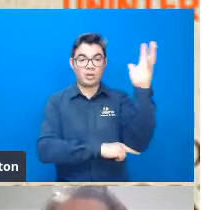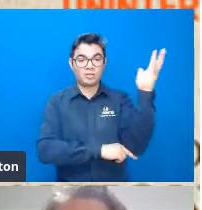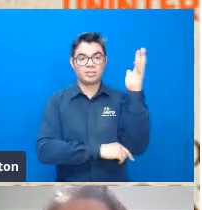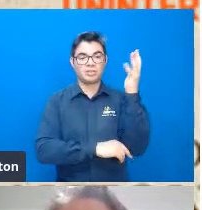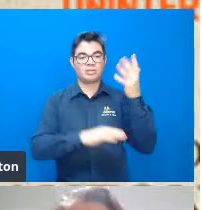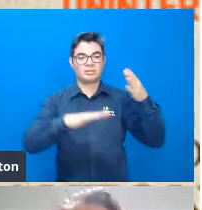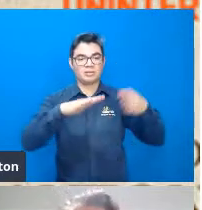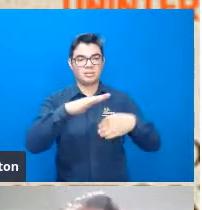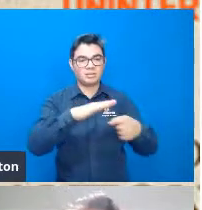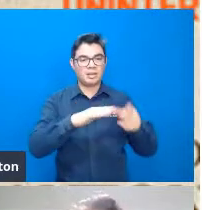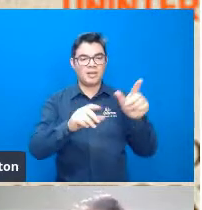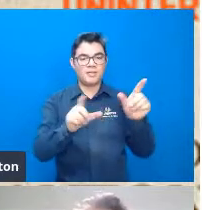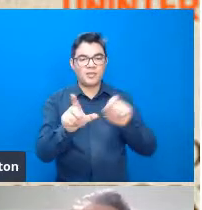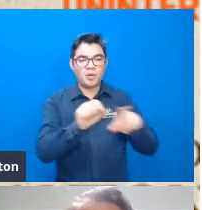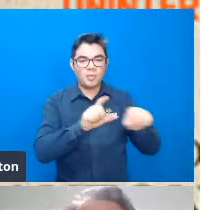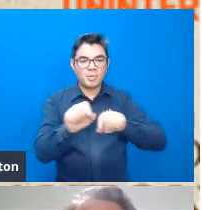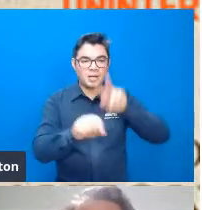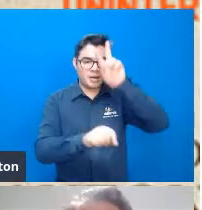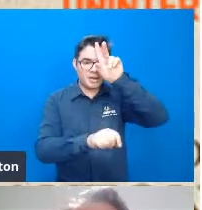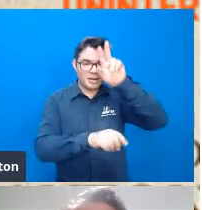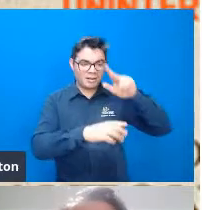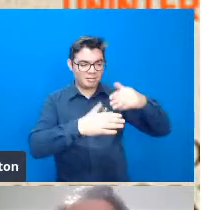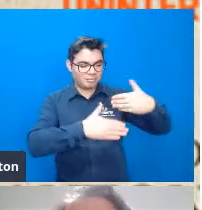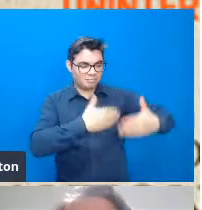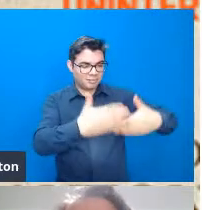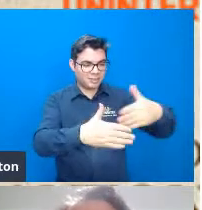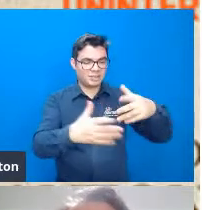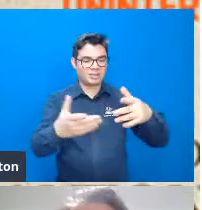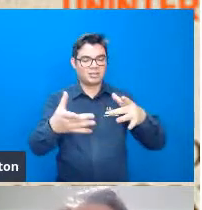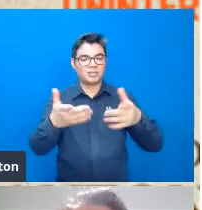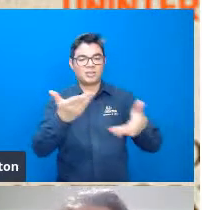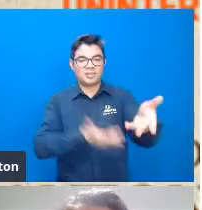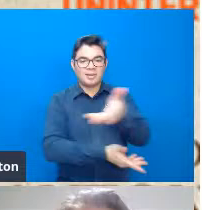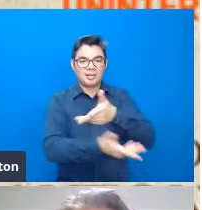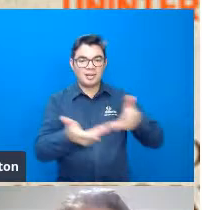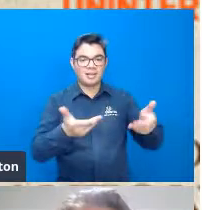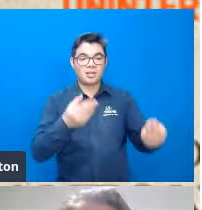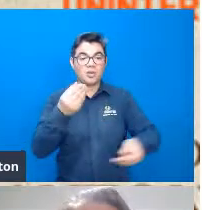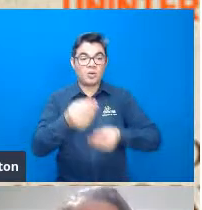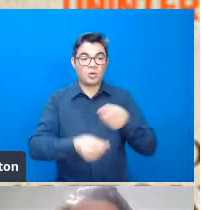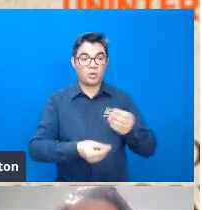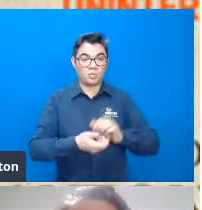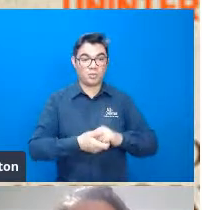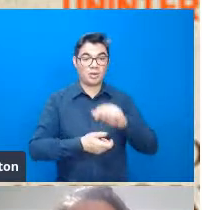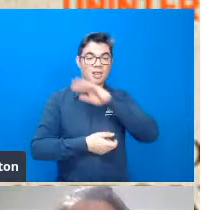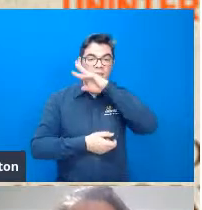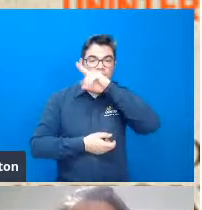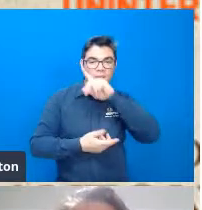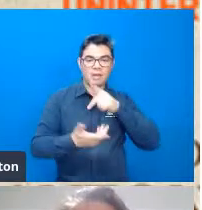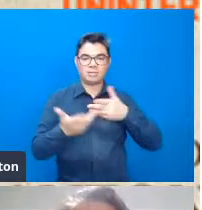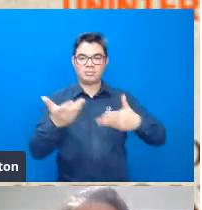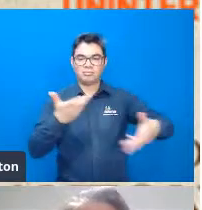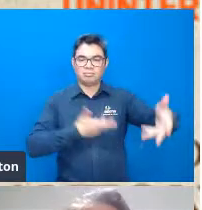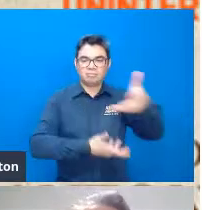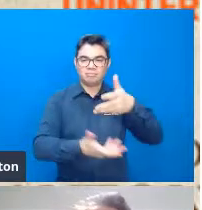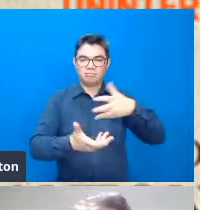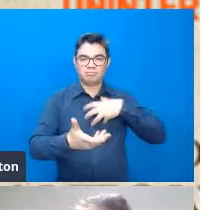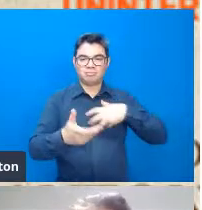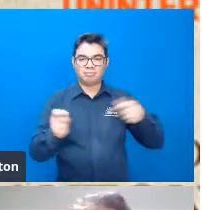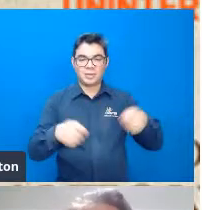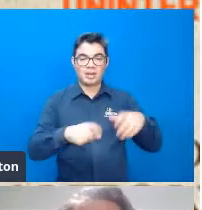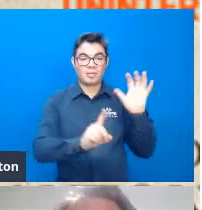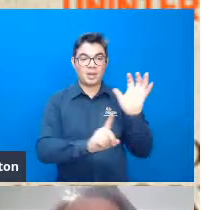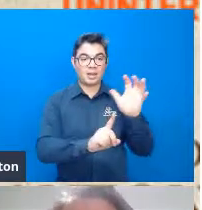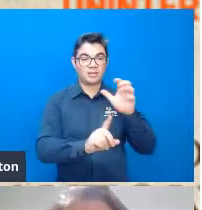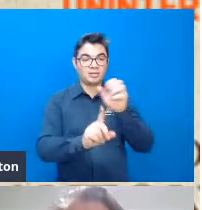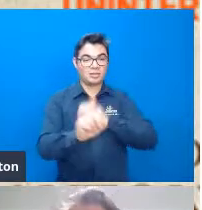voltadas ao aspecto da evolução da socialidade, como que os animais são sociais e como que isso impacta